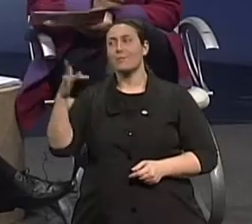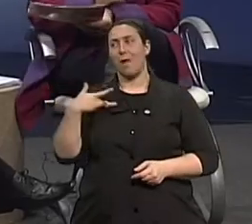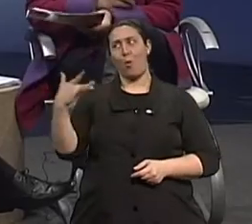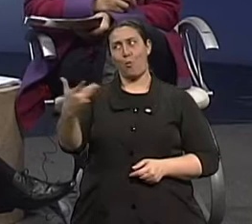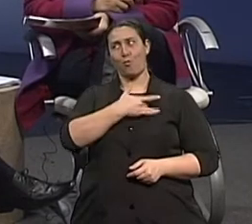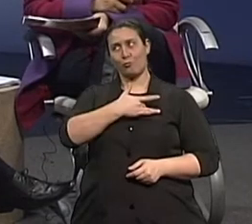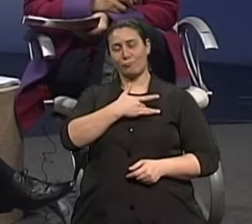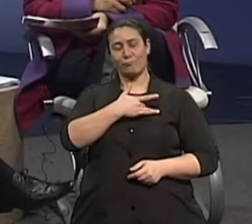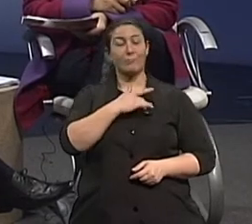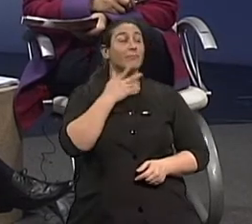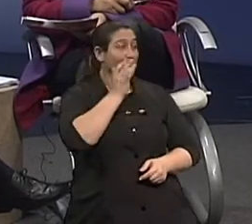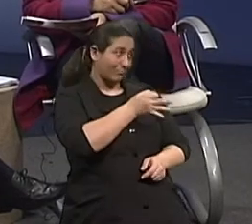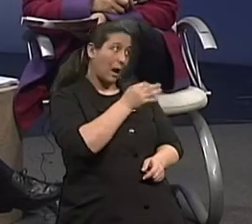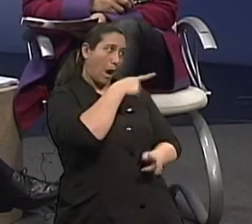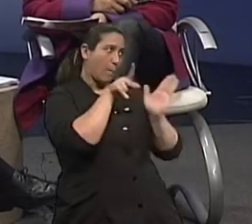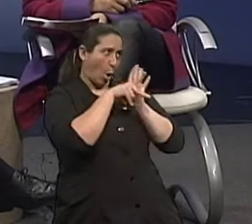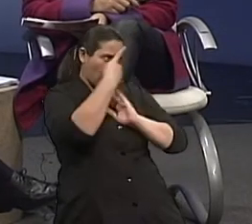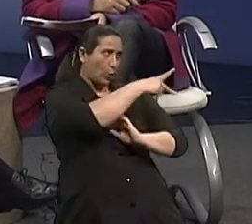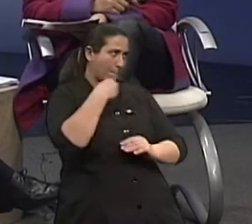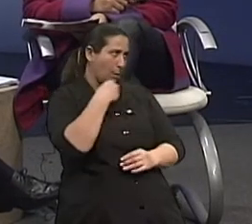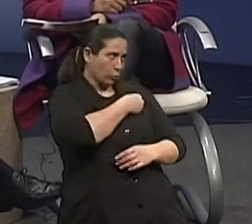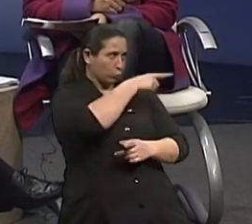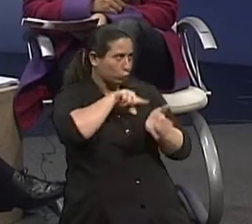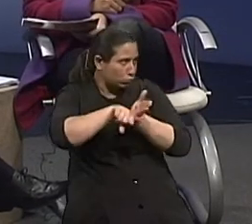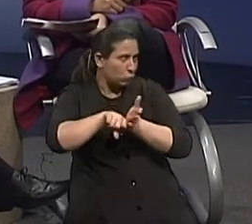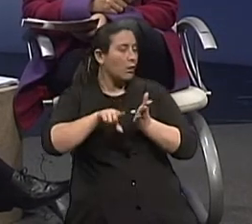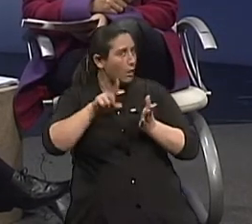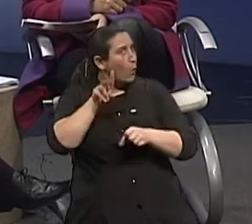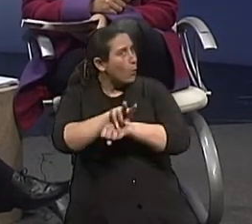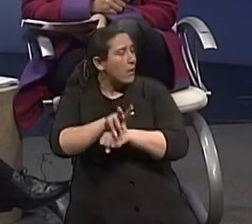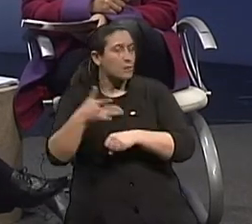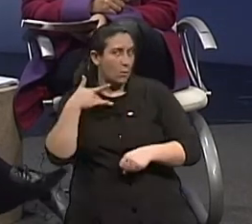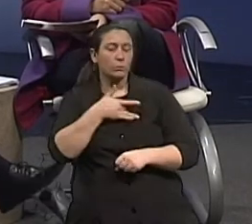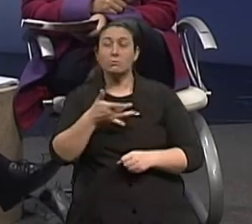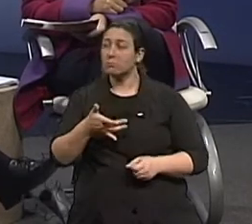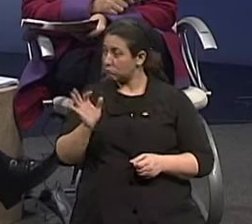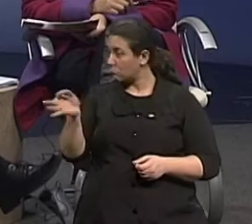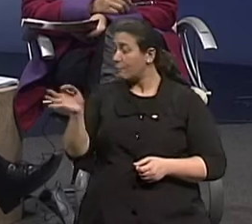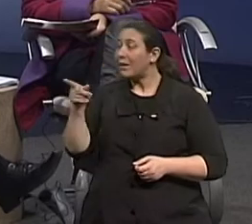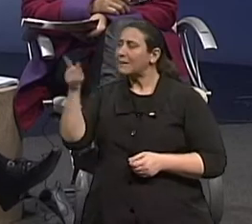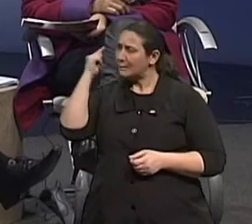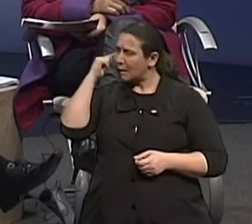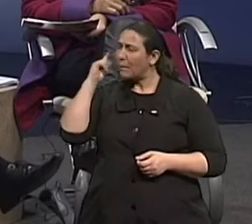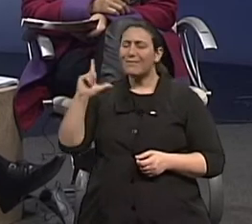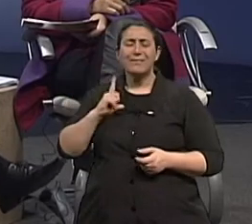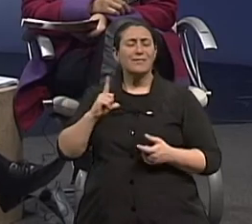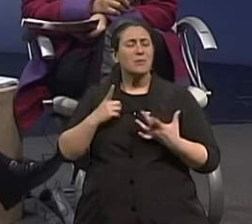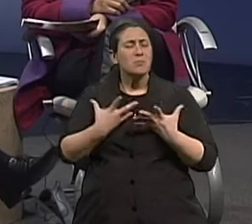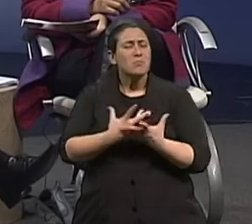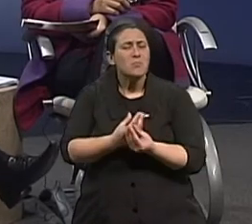a sua especialidade, Como geriatra. Exato. Acompanhar isso. Imagina, nós temos hoje no consultório pacientes